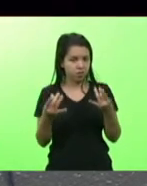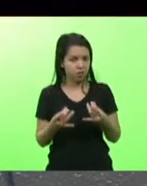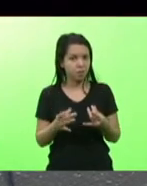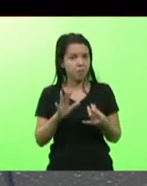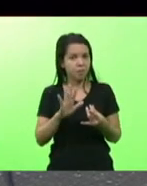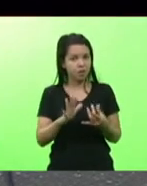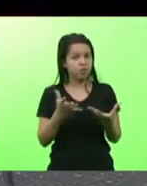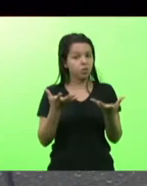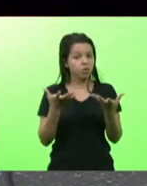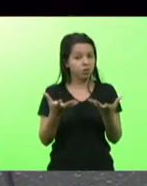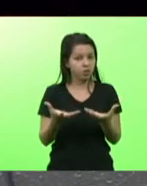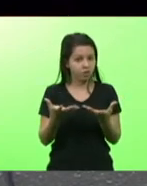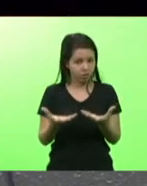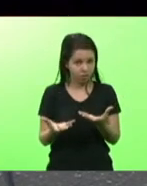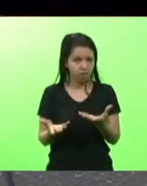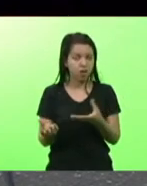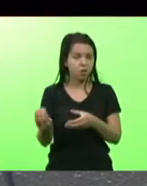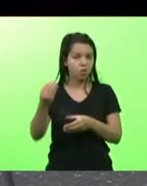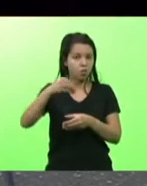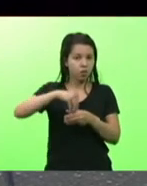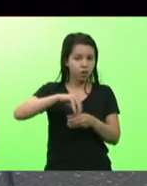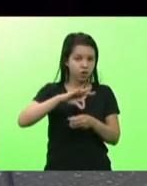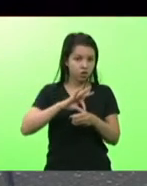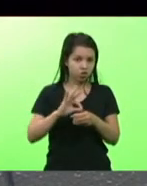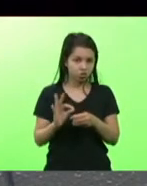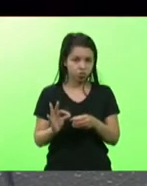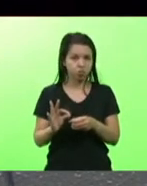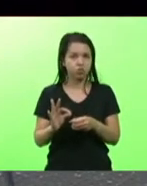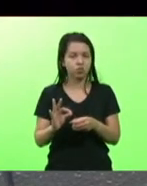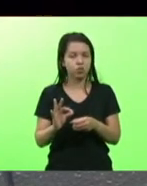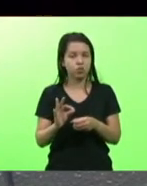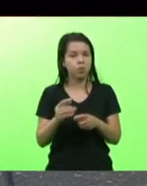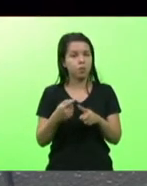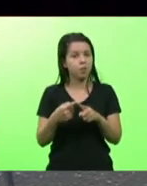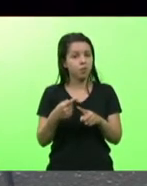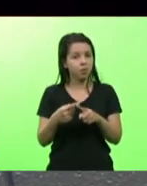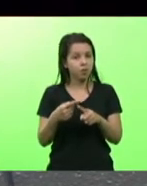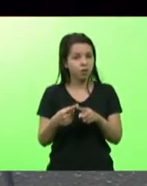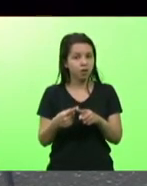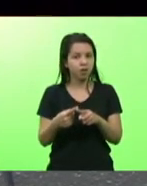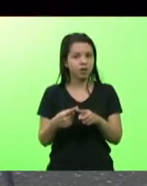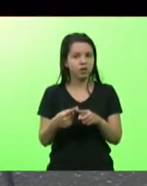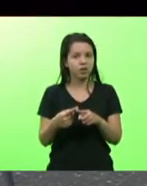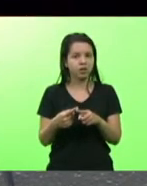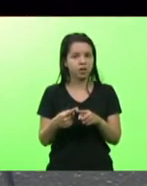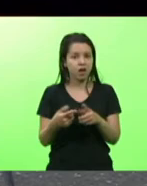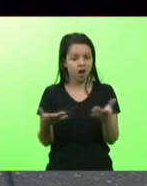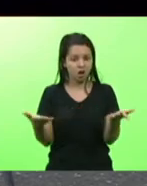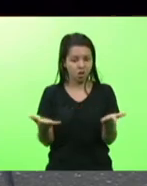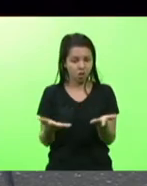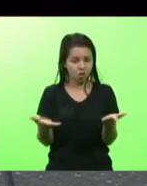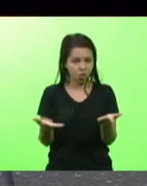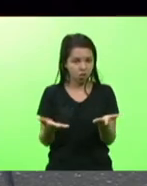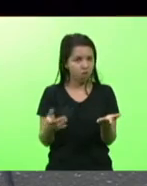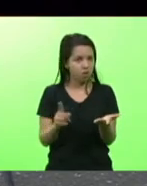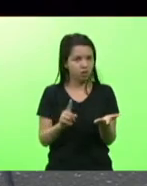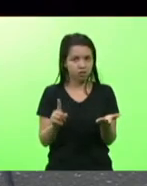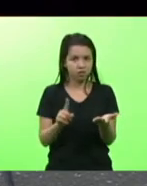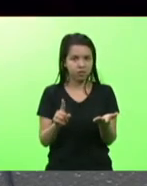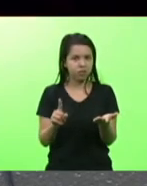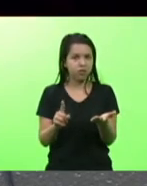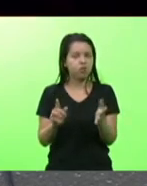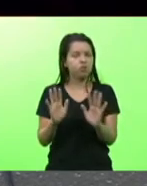institucionalizar porque não é de agora faz muito tempo